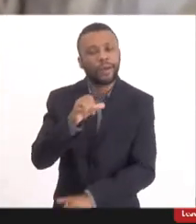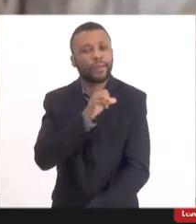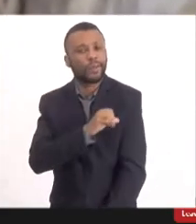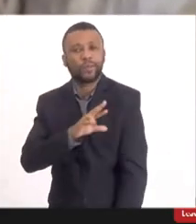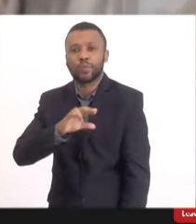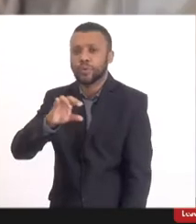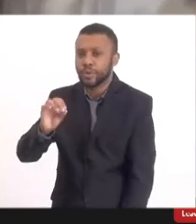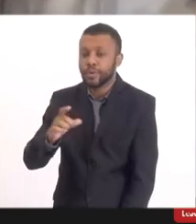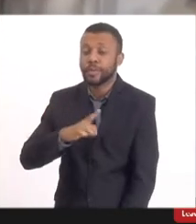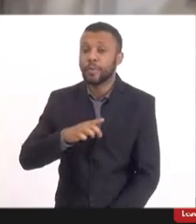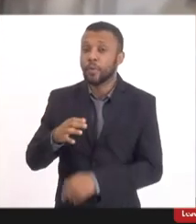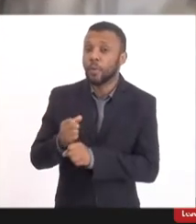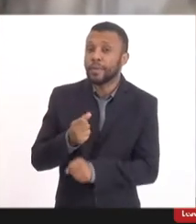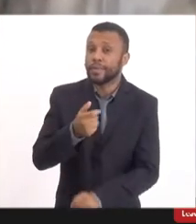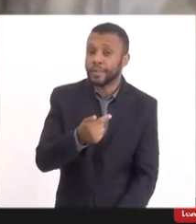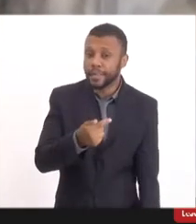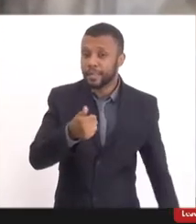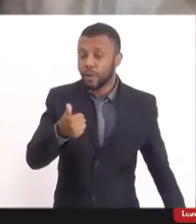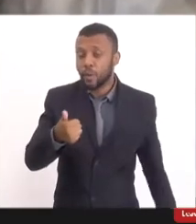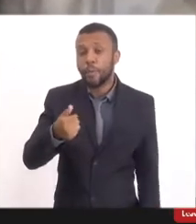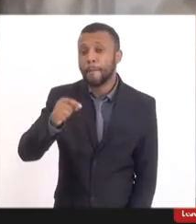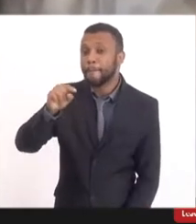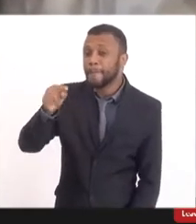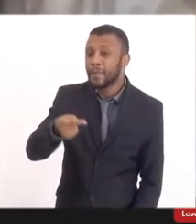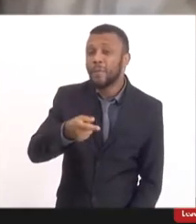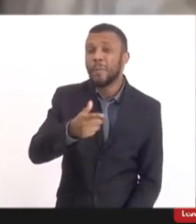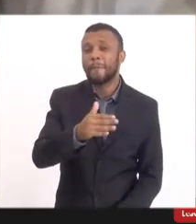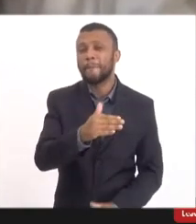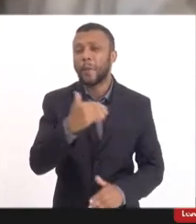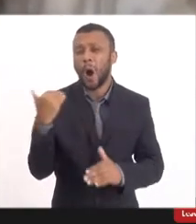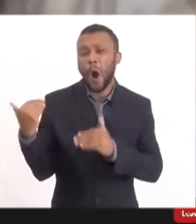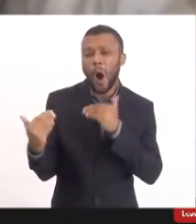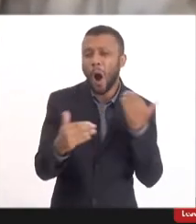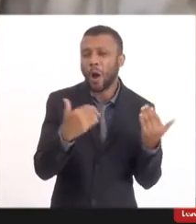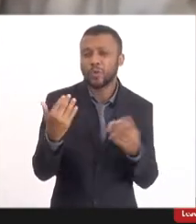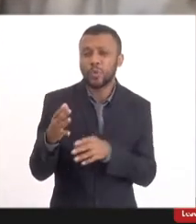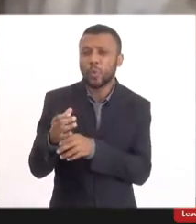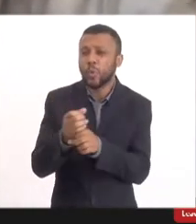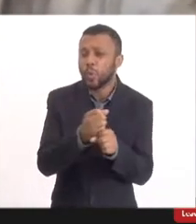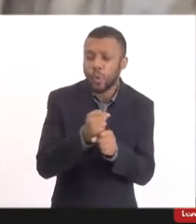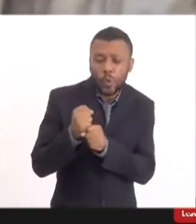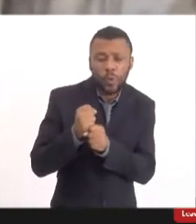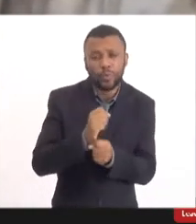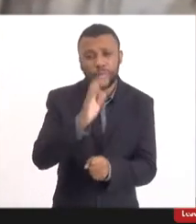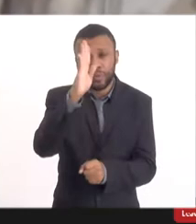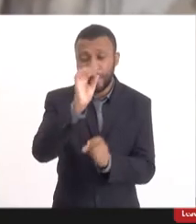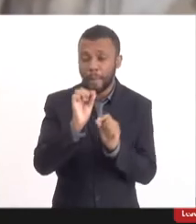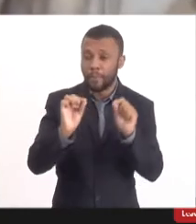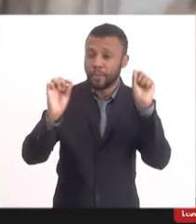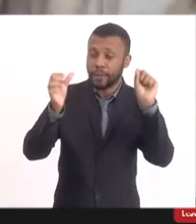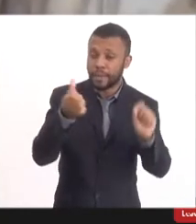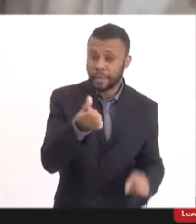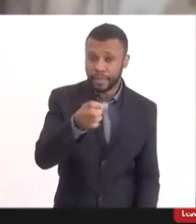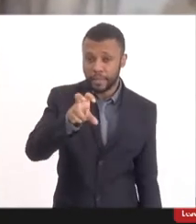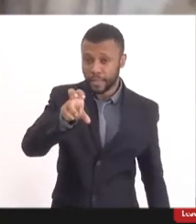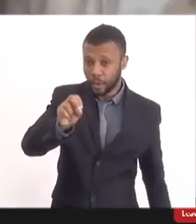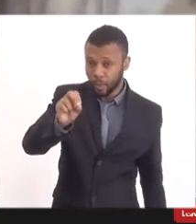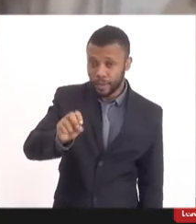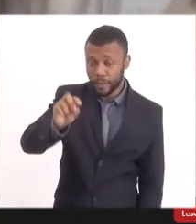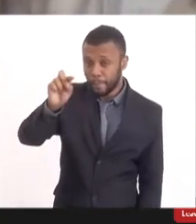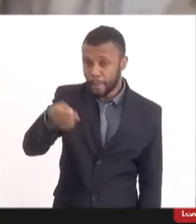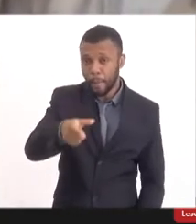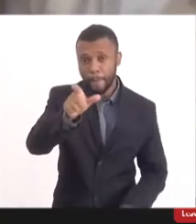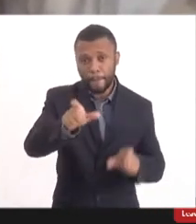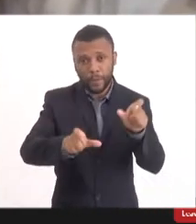mil mortos. É uma diferença. No Brasil, são 650 mil pessoas que morreram por uma doença que